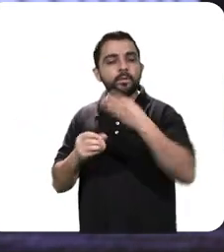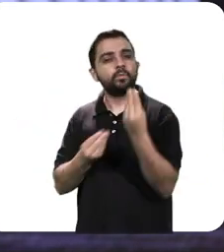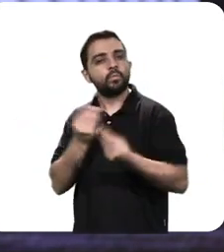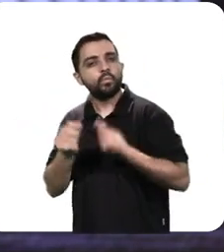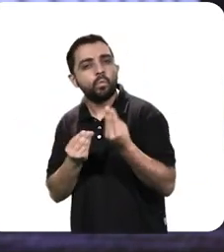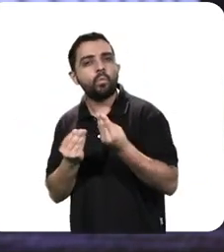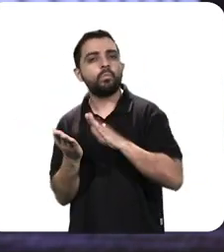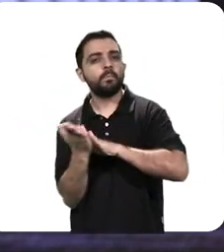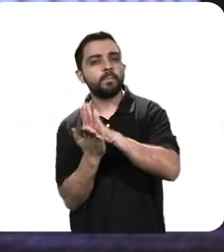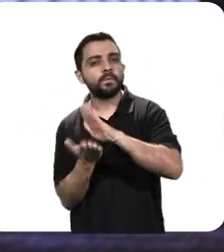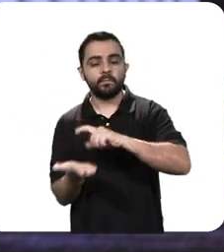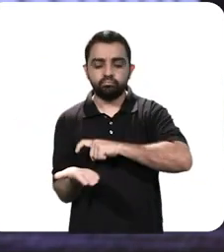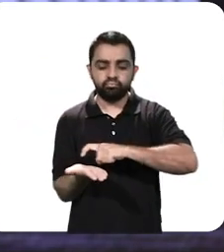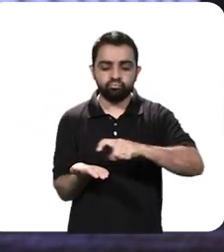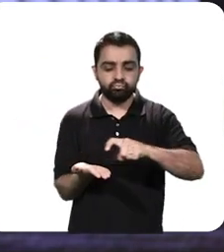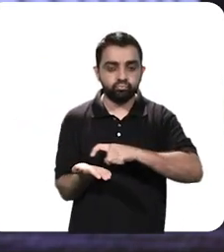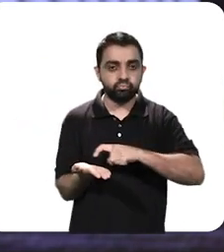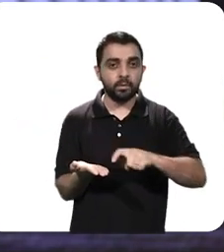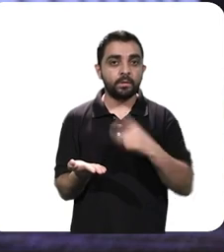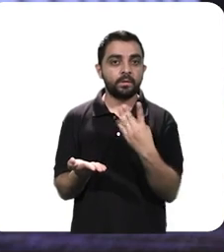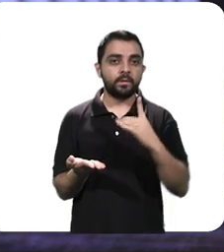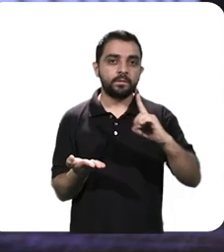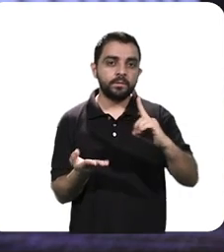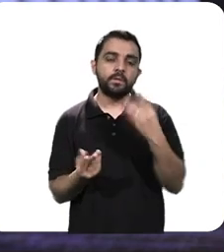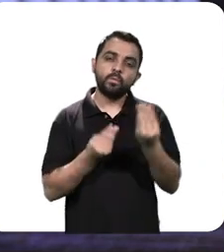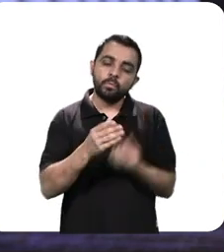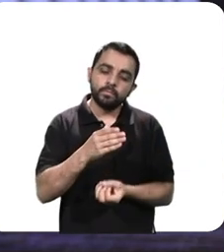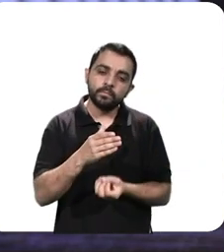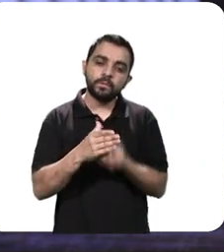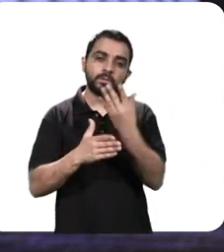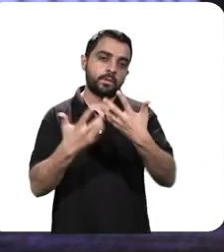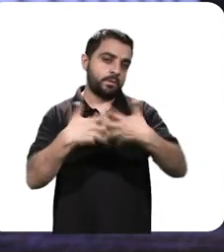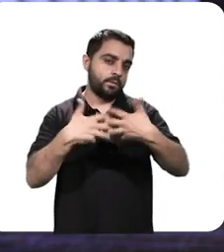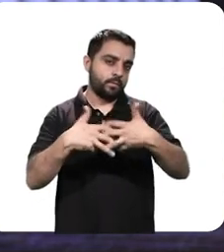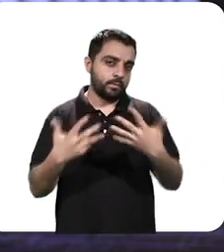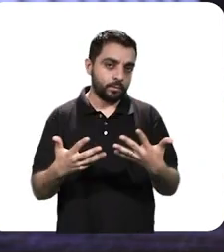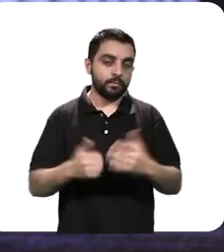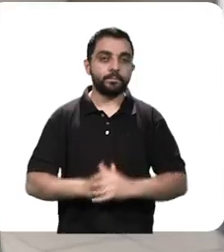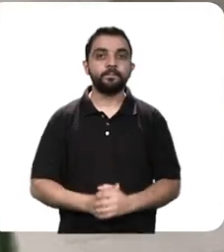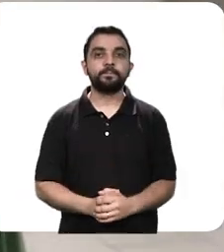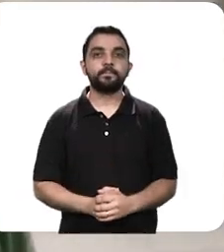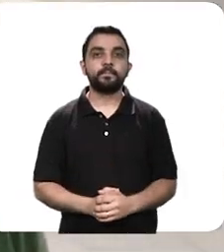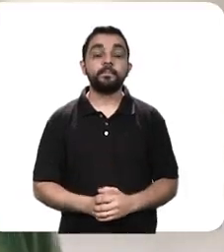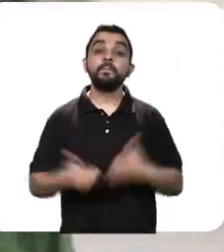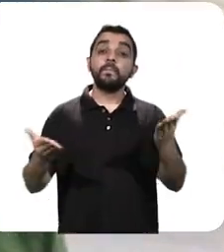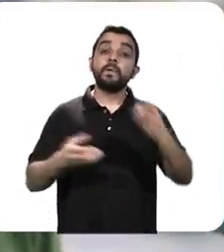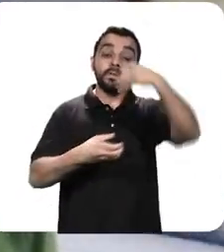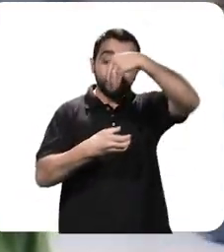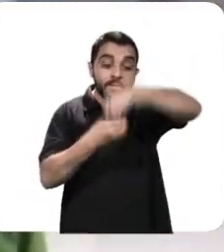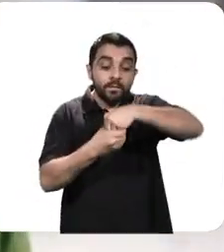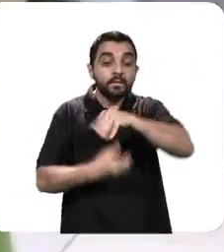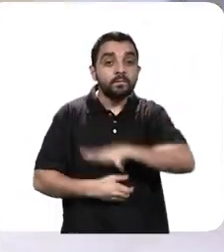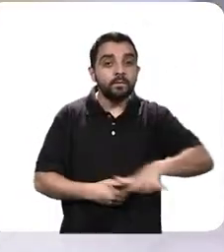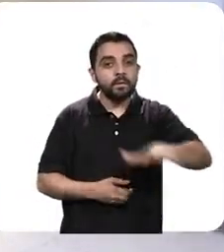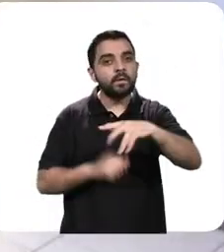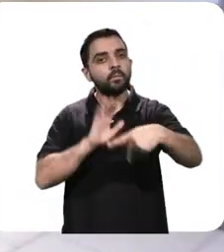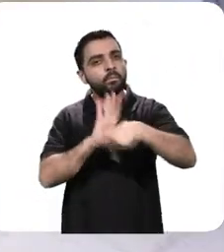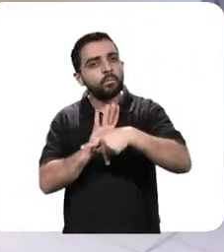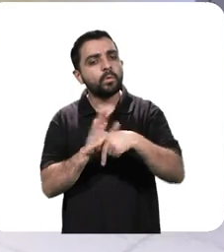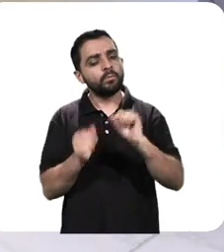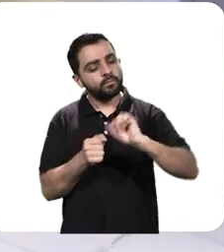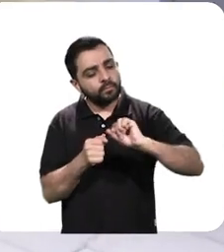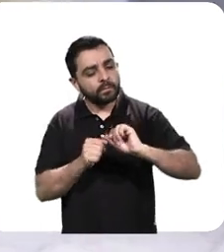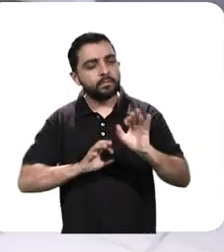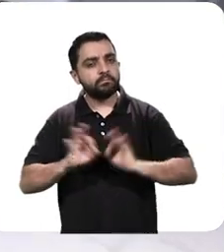o conhecimento em manufatura aditiva e produzindo em laboratório esses equipamentos. Estou falando aqui de dentro do nosso